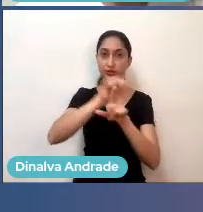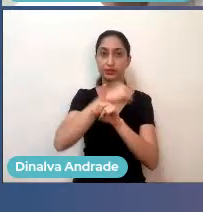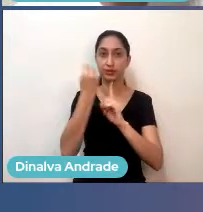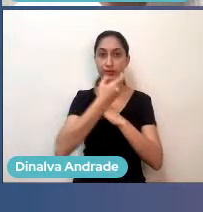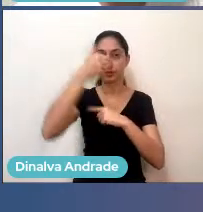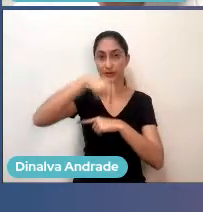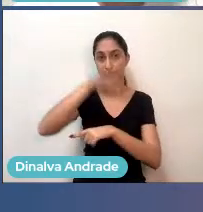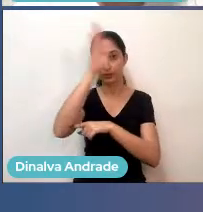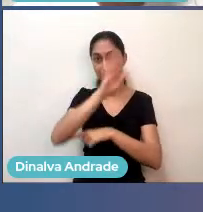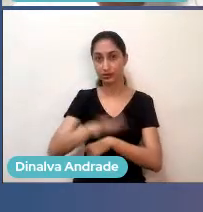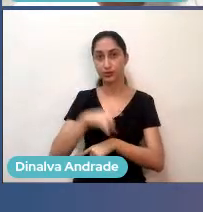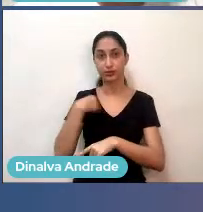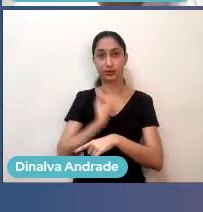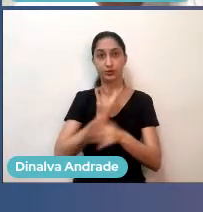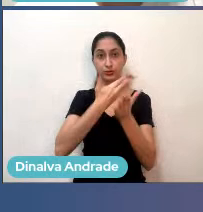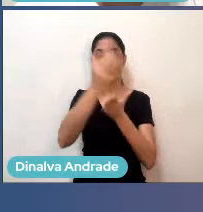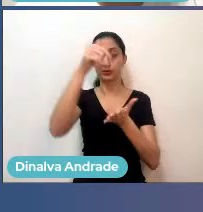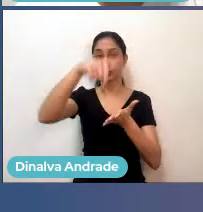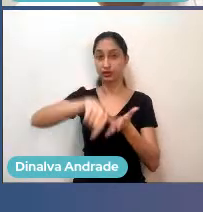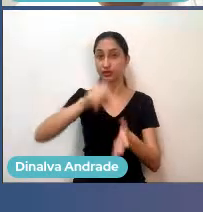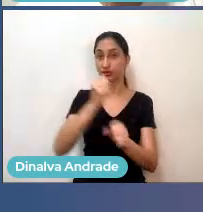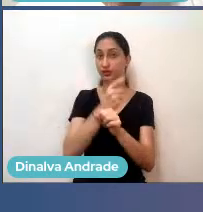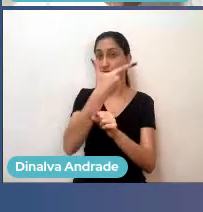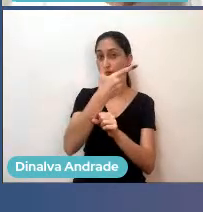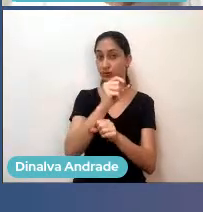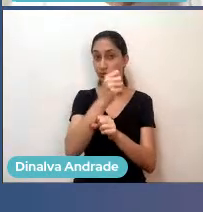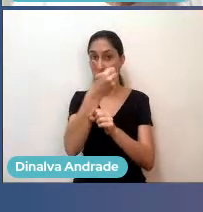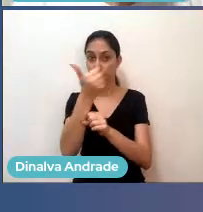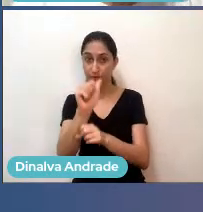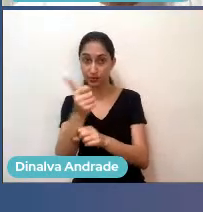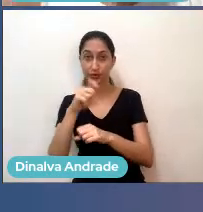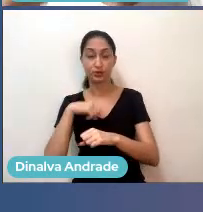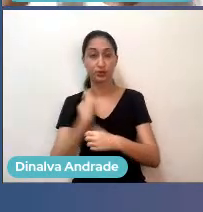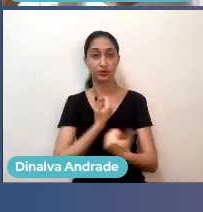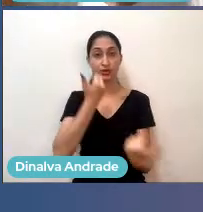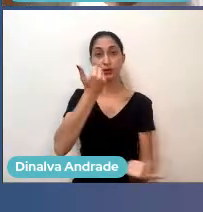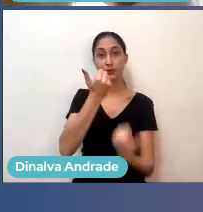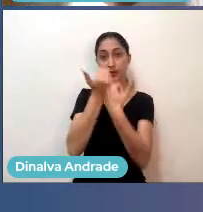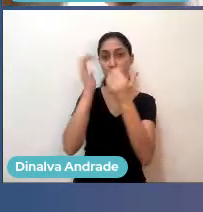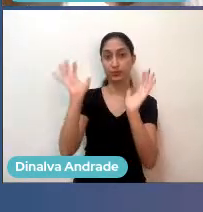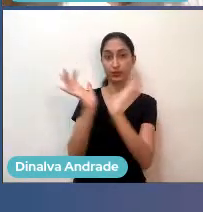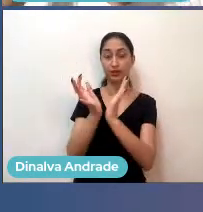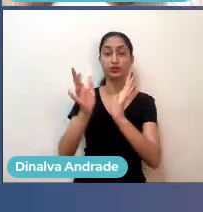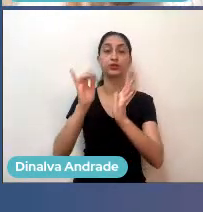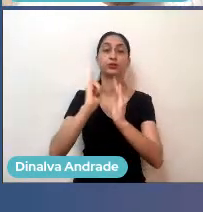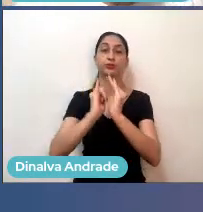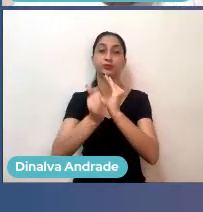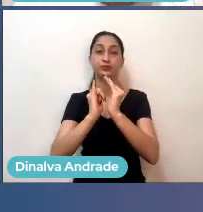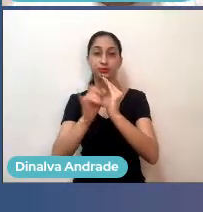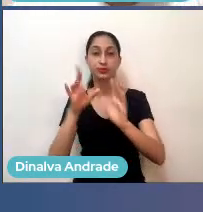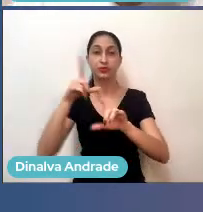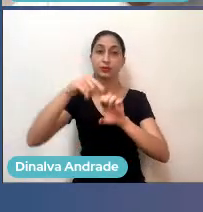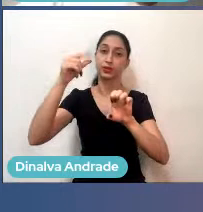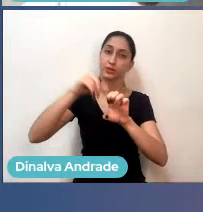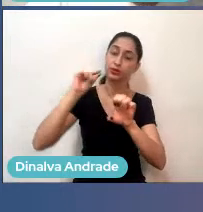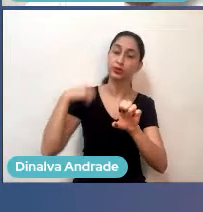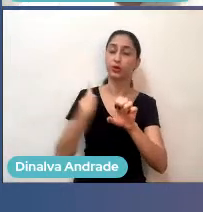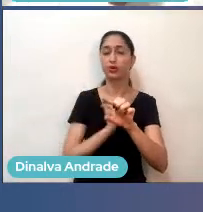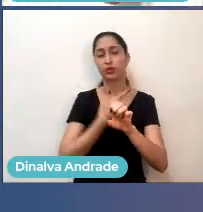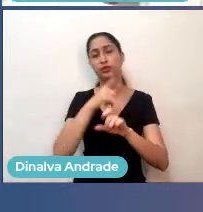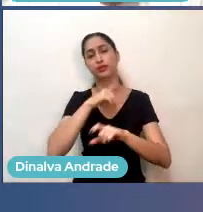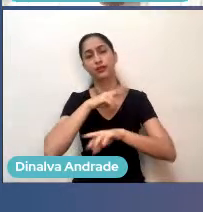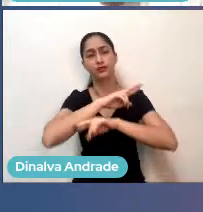A gente existe desde 2011, apoiando startups, comunidades e empreendedores, através de muita informação, programas,